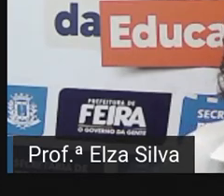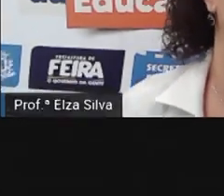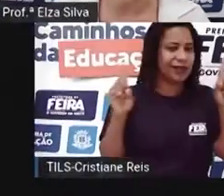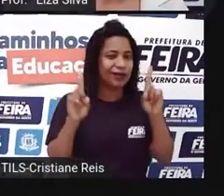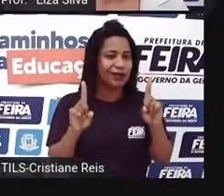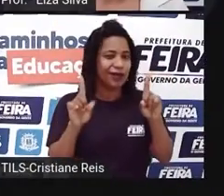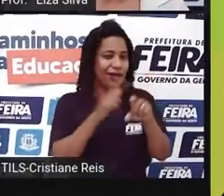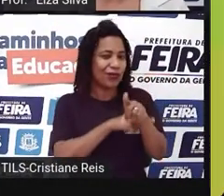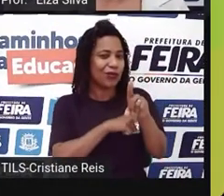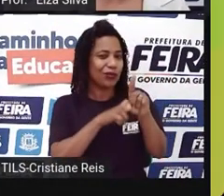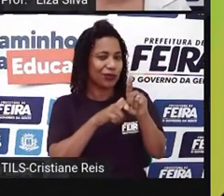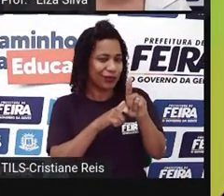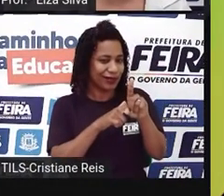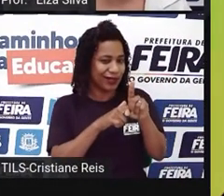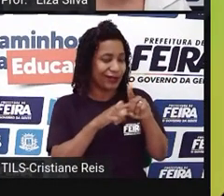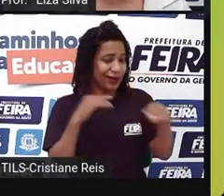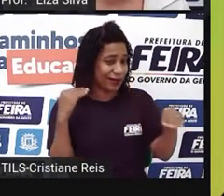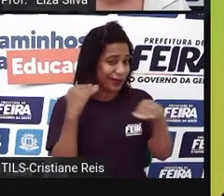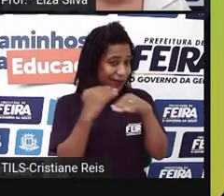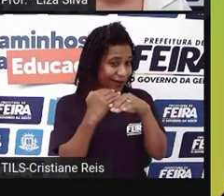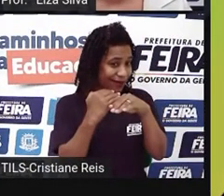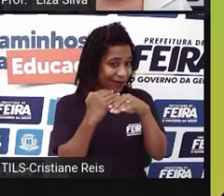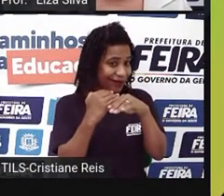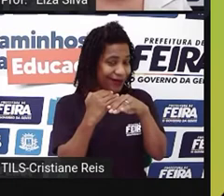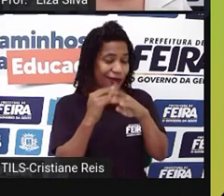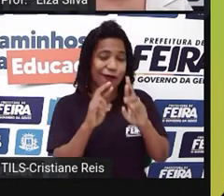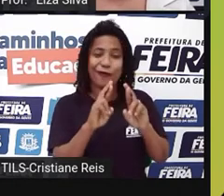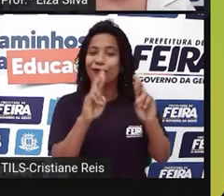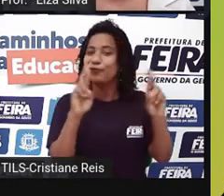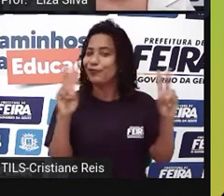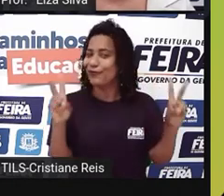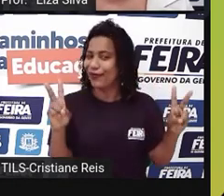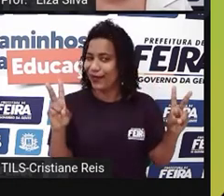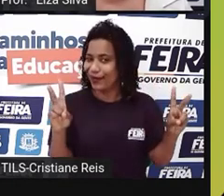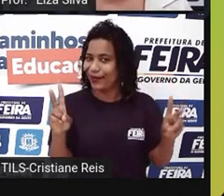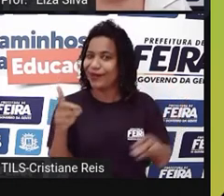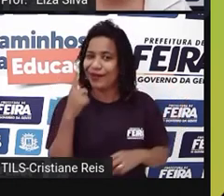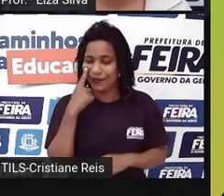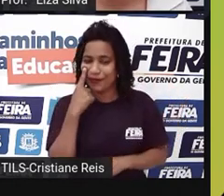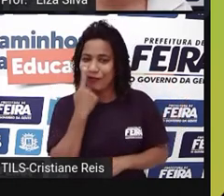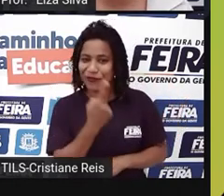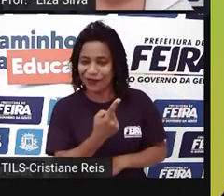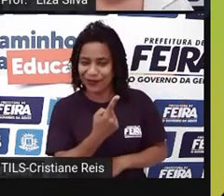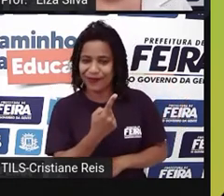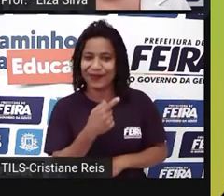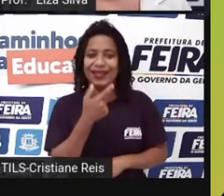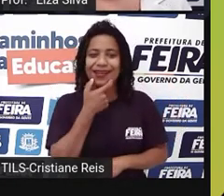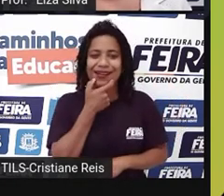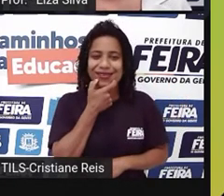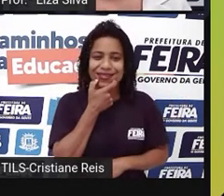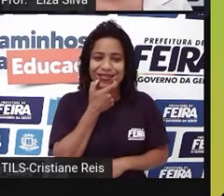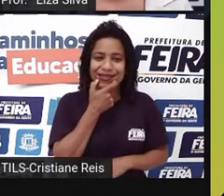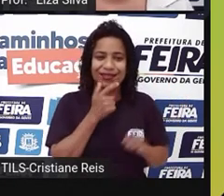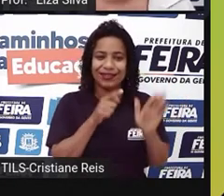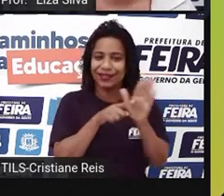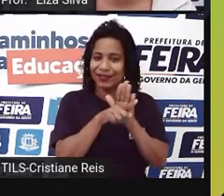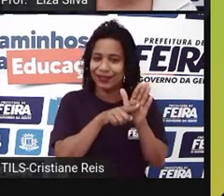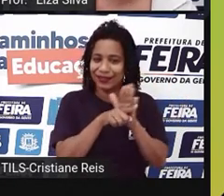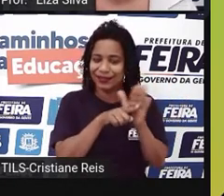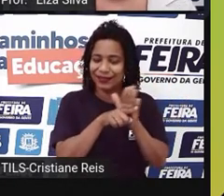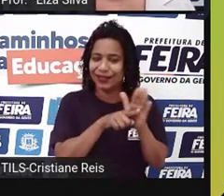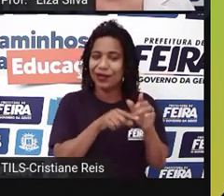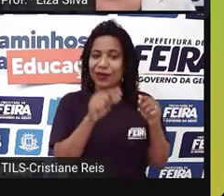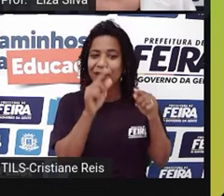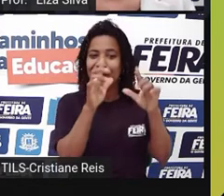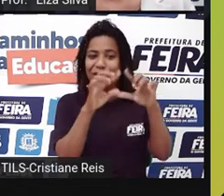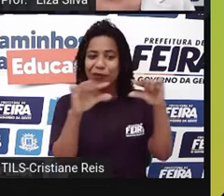o contrário? O é que vocês acham, hein? Então, vamos aqui em inglês analisar, né, a partir dessas frases,